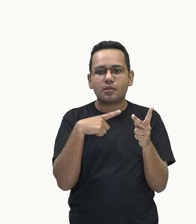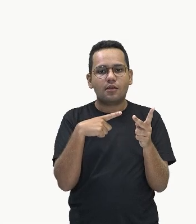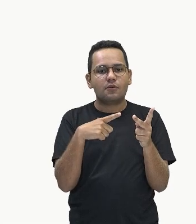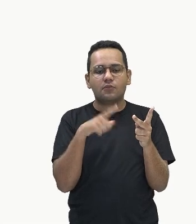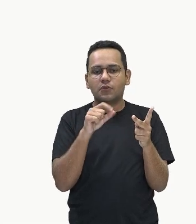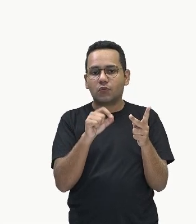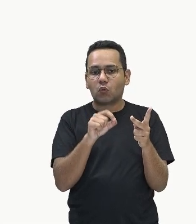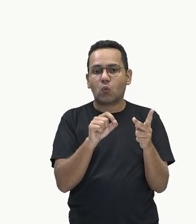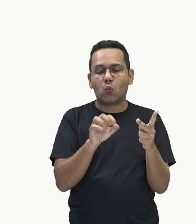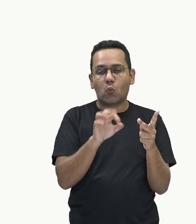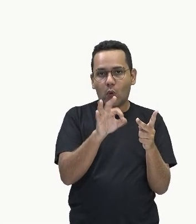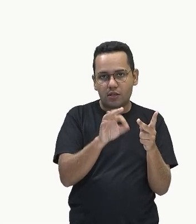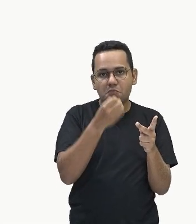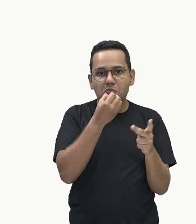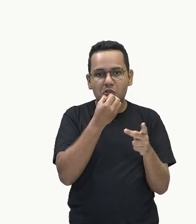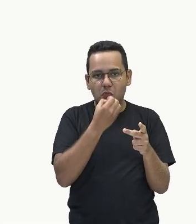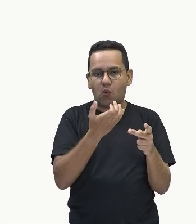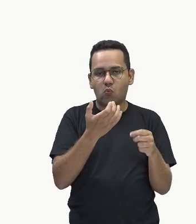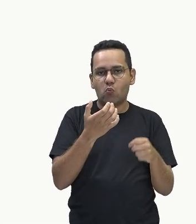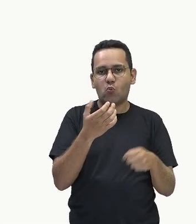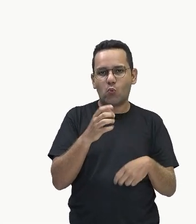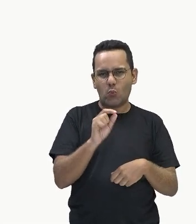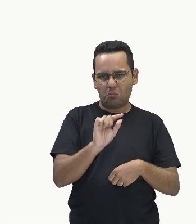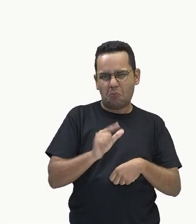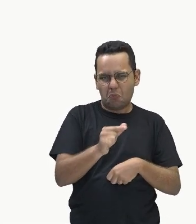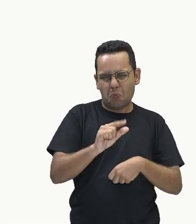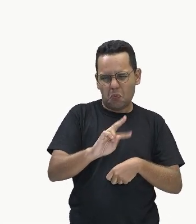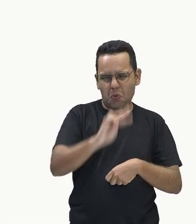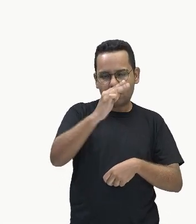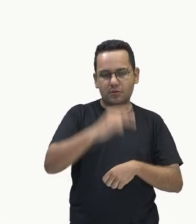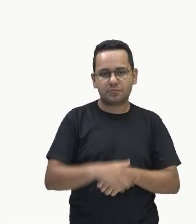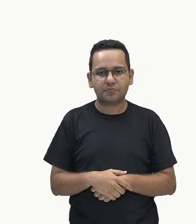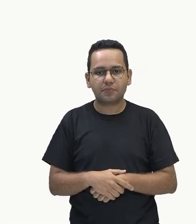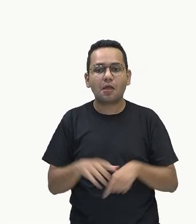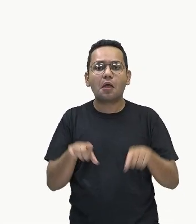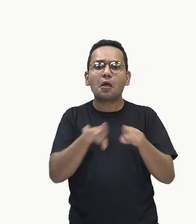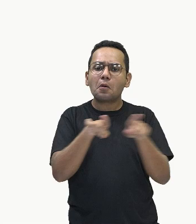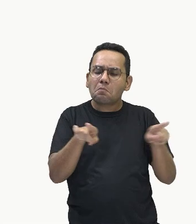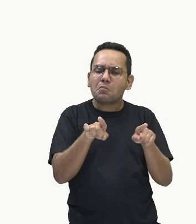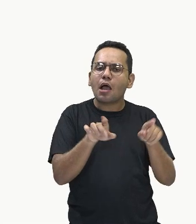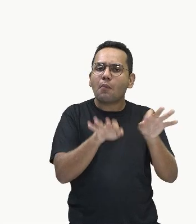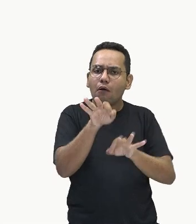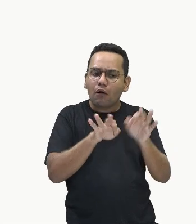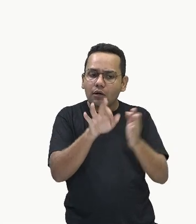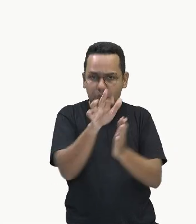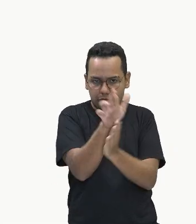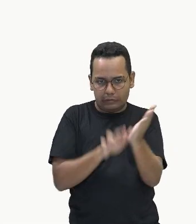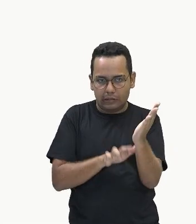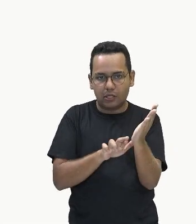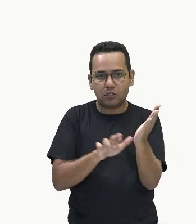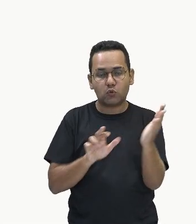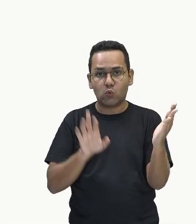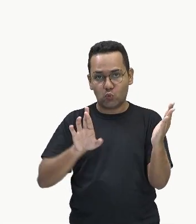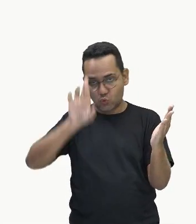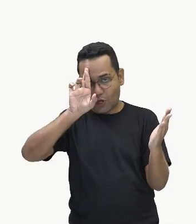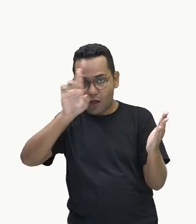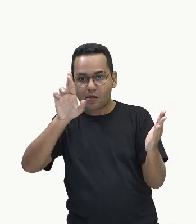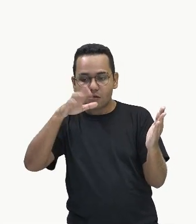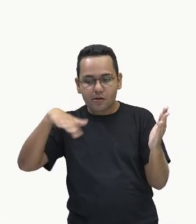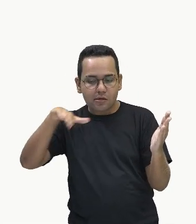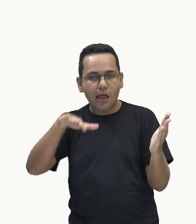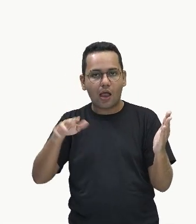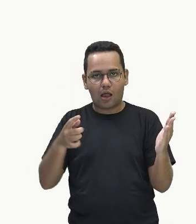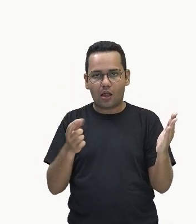Para simplificar o relatório, o gerente de contabilidade apresentou um gráfico para mostrar